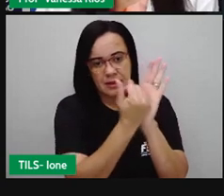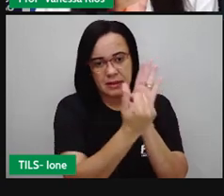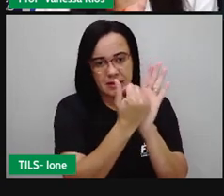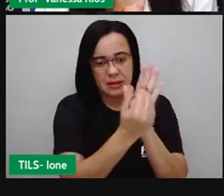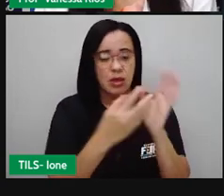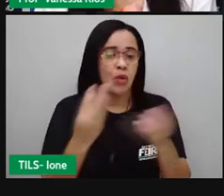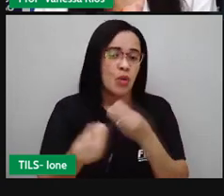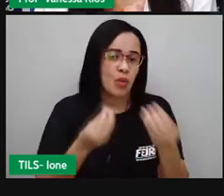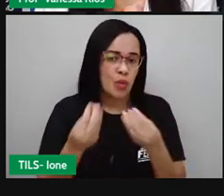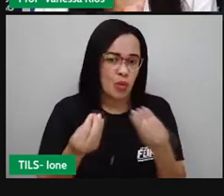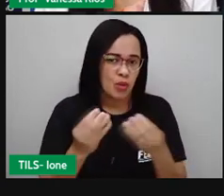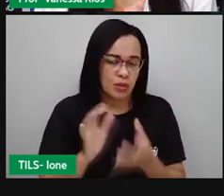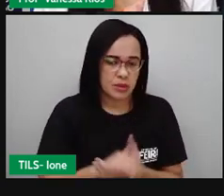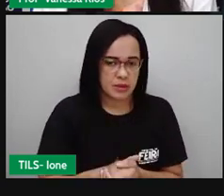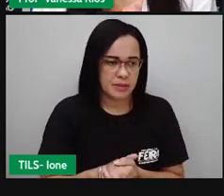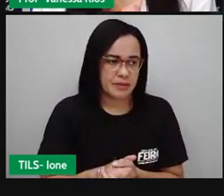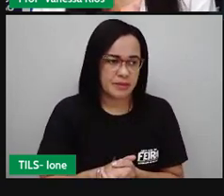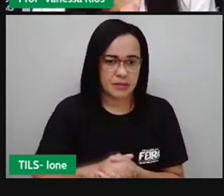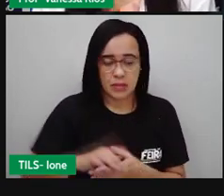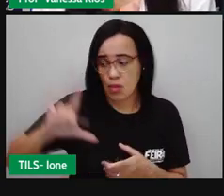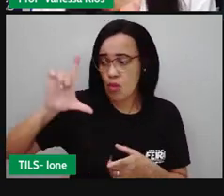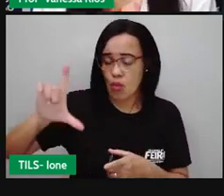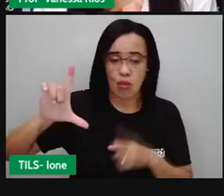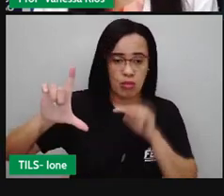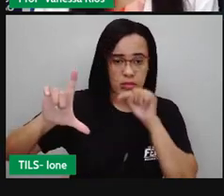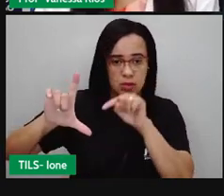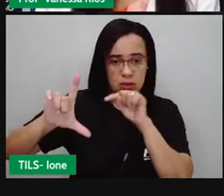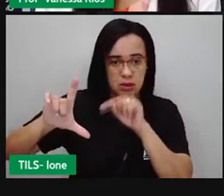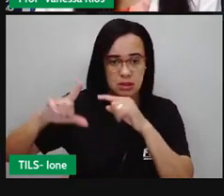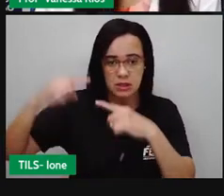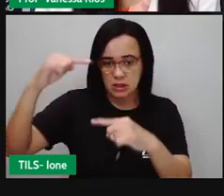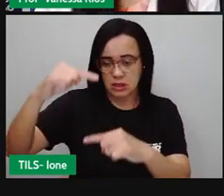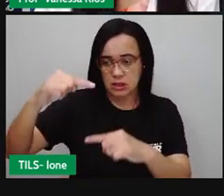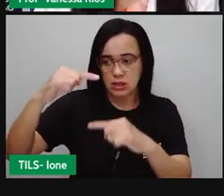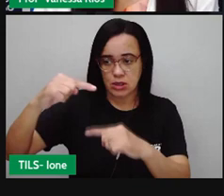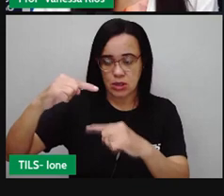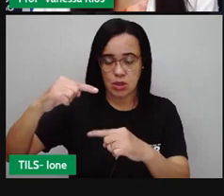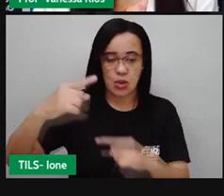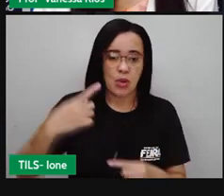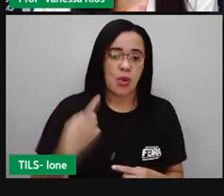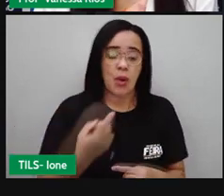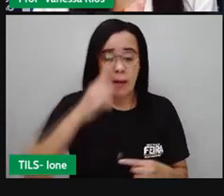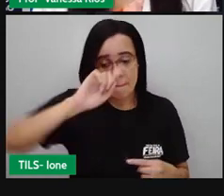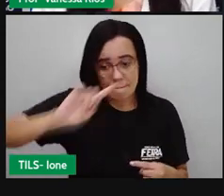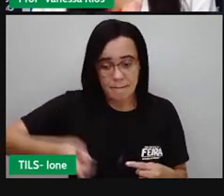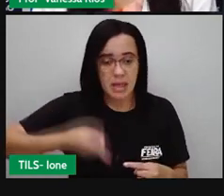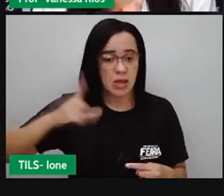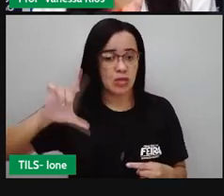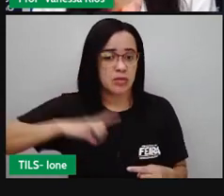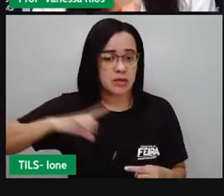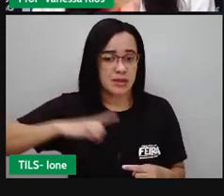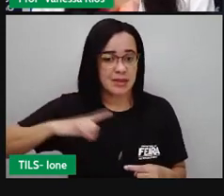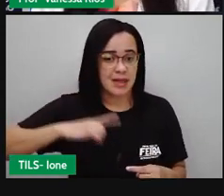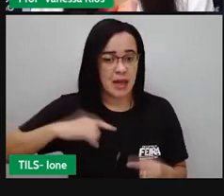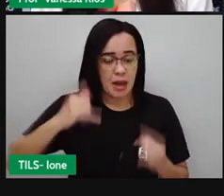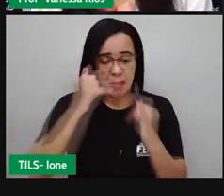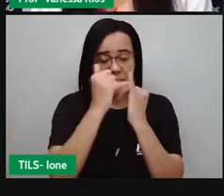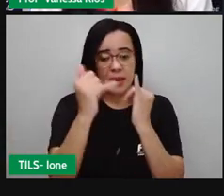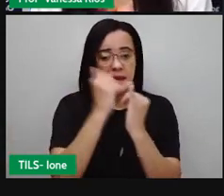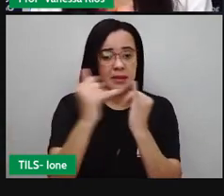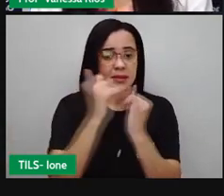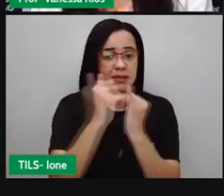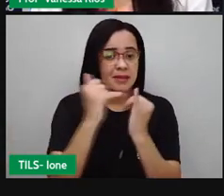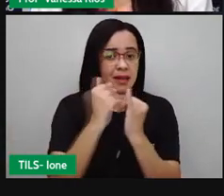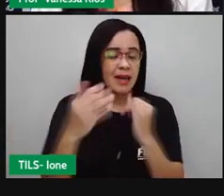sei aí que um litro, né? Tem aí mil mililitros. Então, eu entendo que meio litro tem 500.